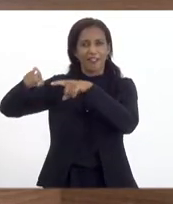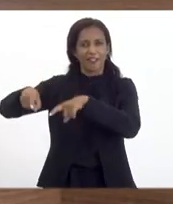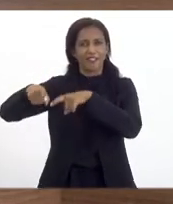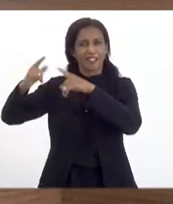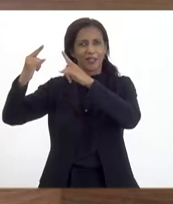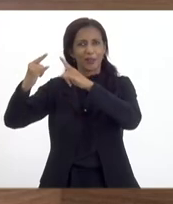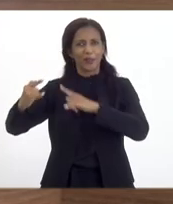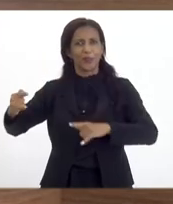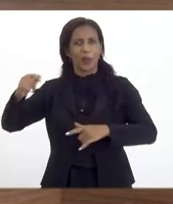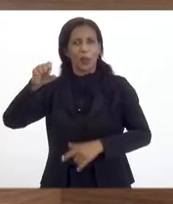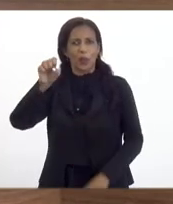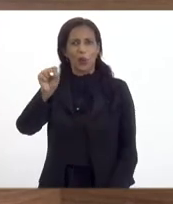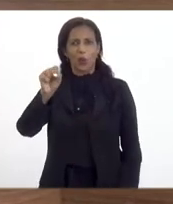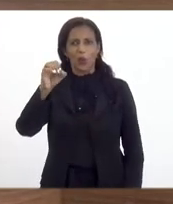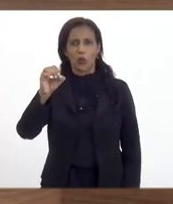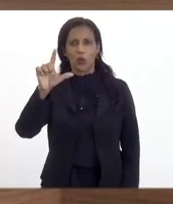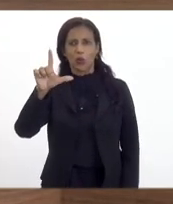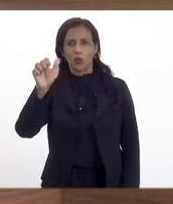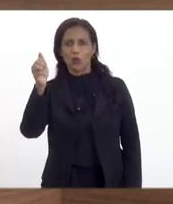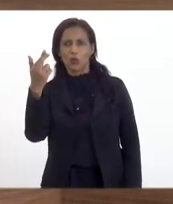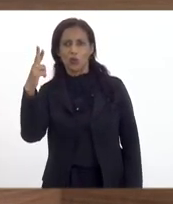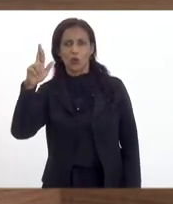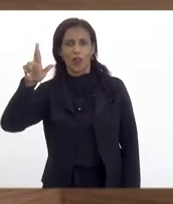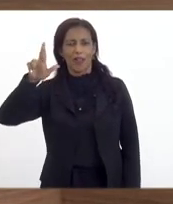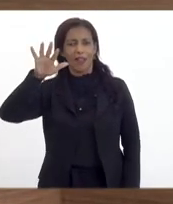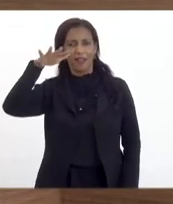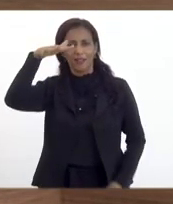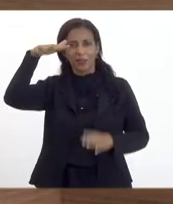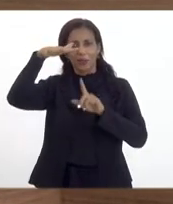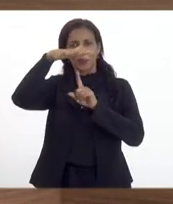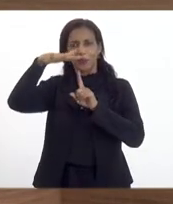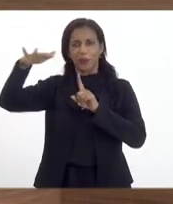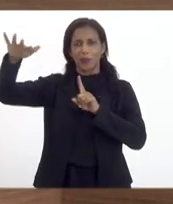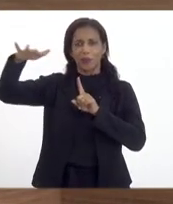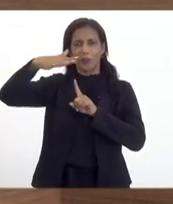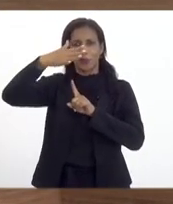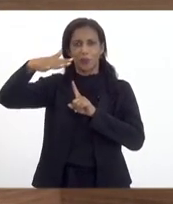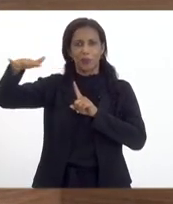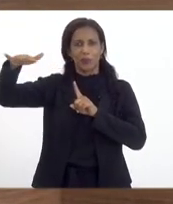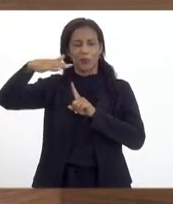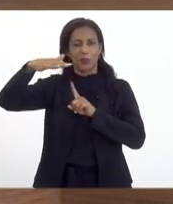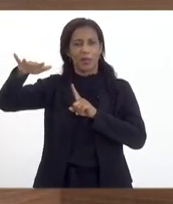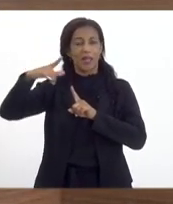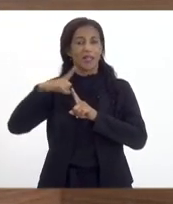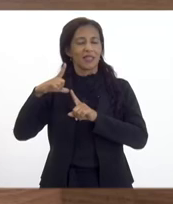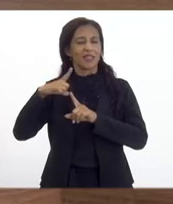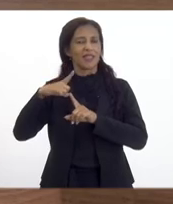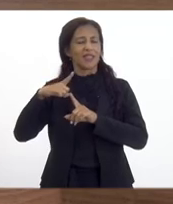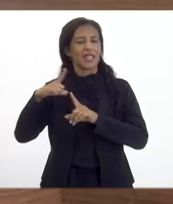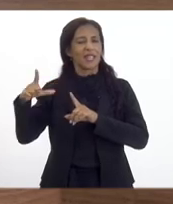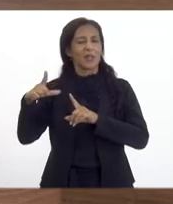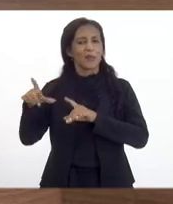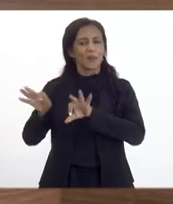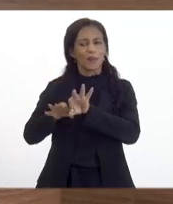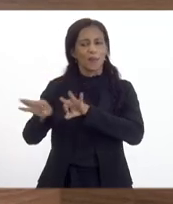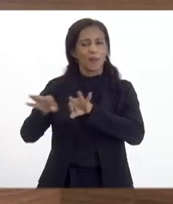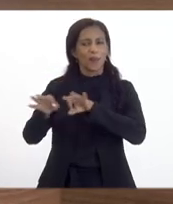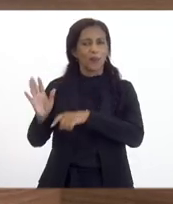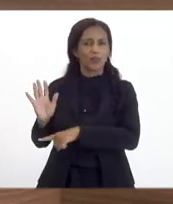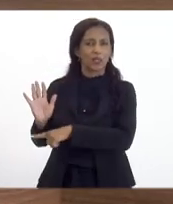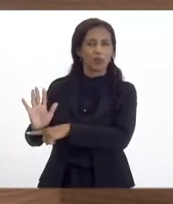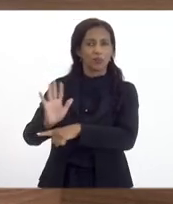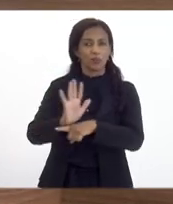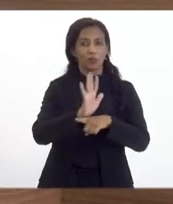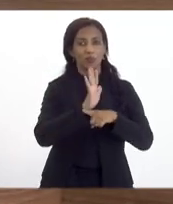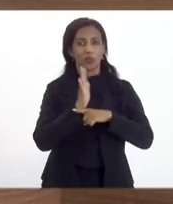parceria com a GD Solar, que consiste em parques solares com 210 megawatts por projeto para atender o alto